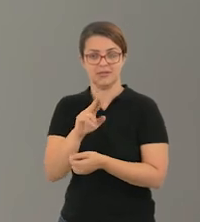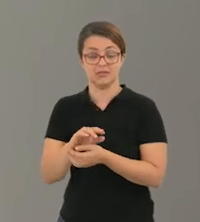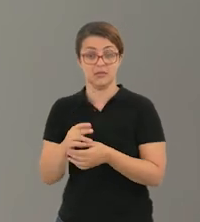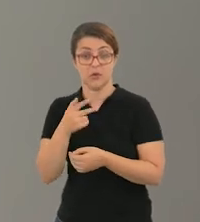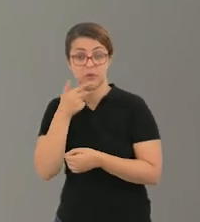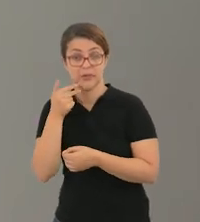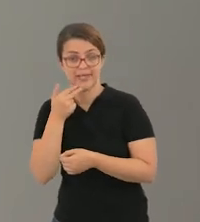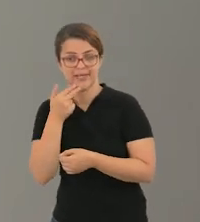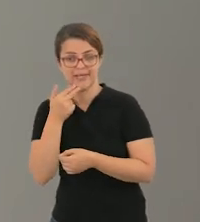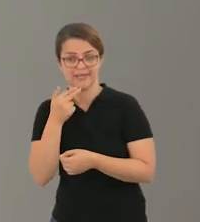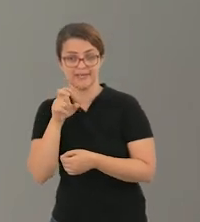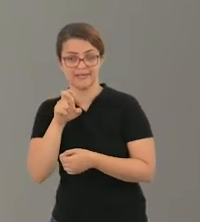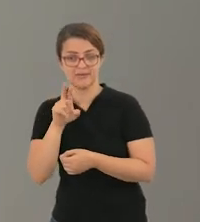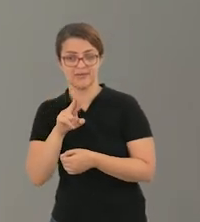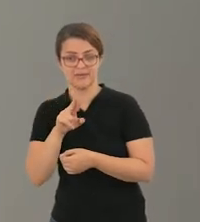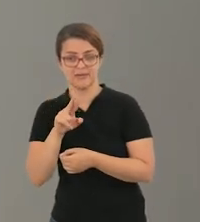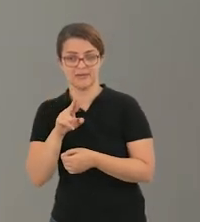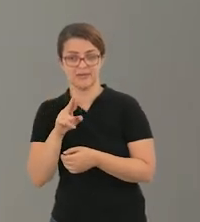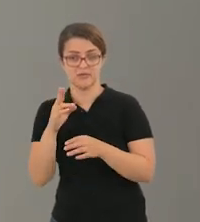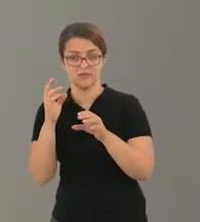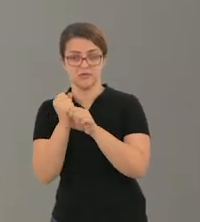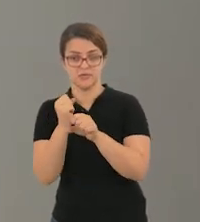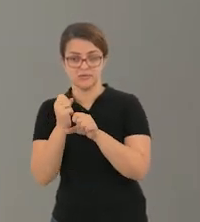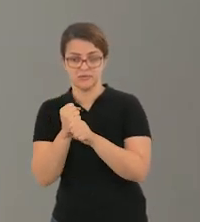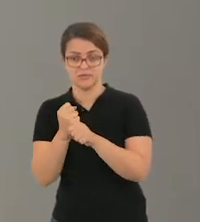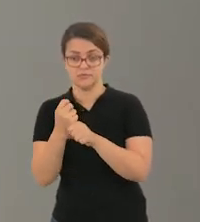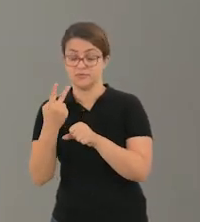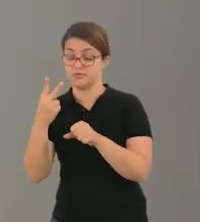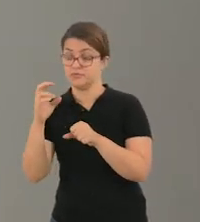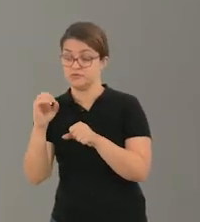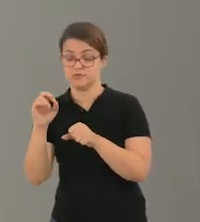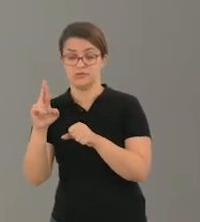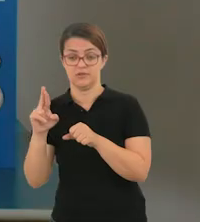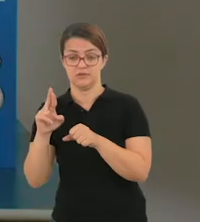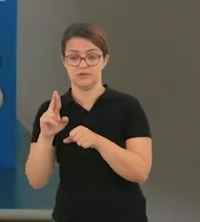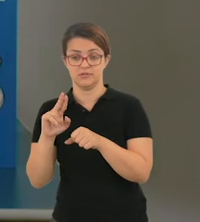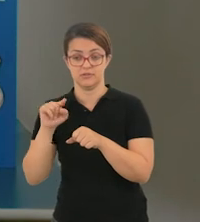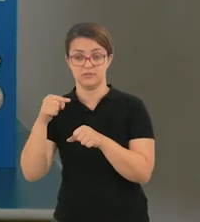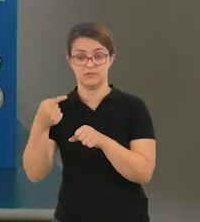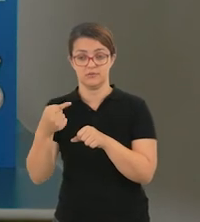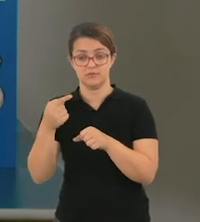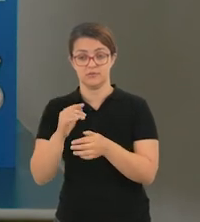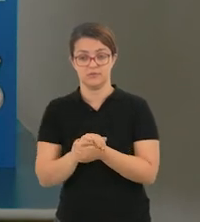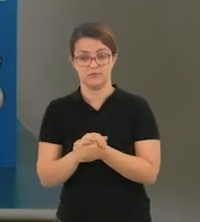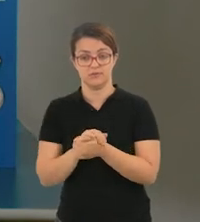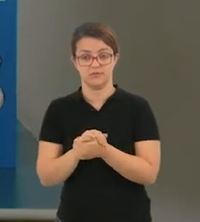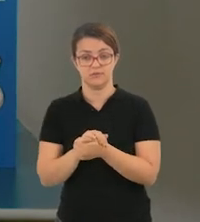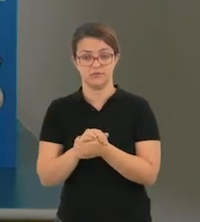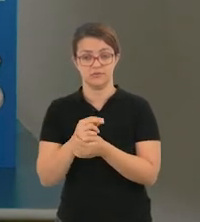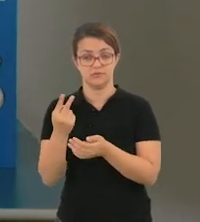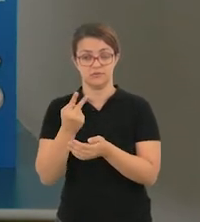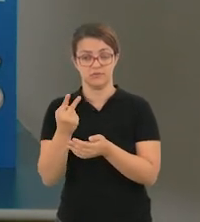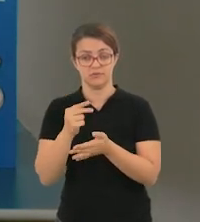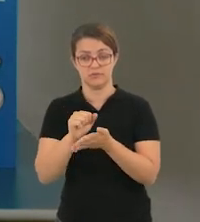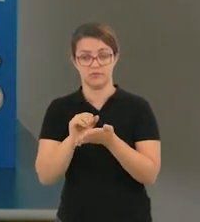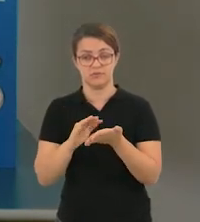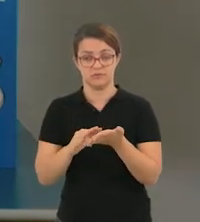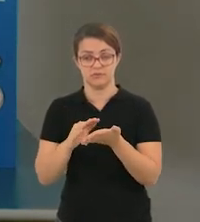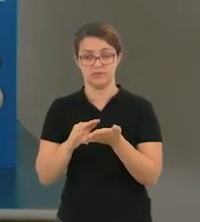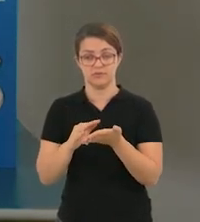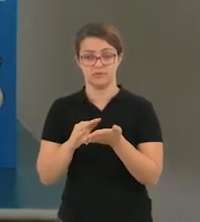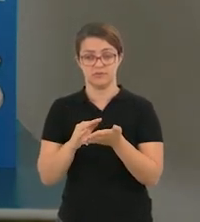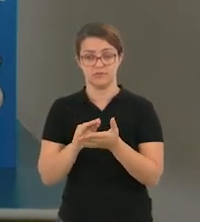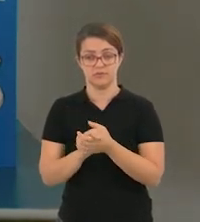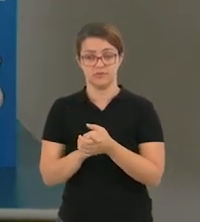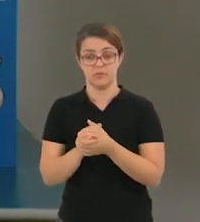custa 5 reais. Os dois juntos eu tive um total de 20 reais. E depois, a segunda atividade do termo 2